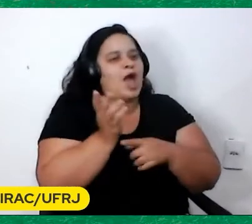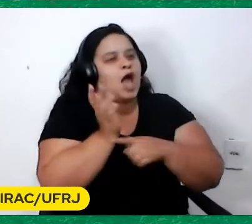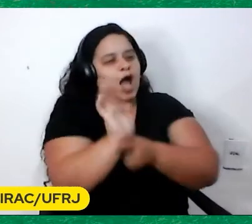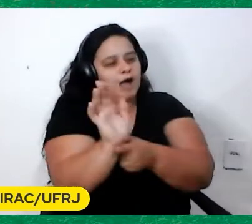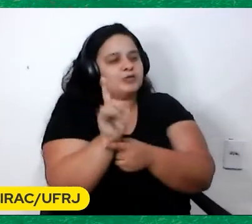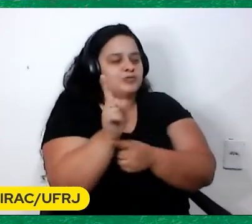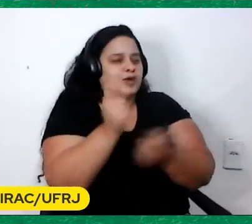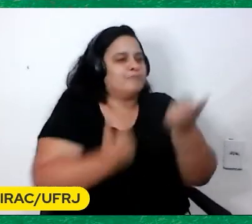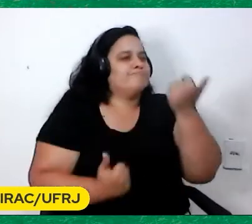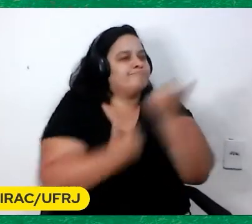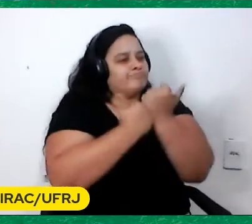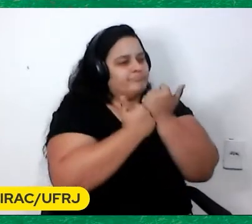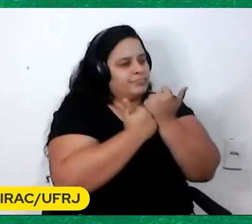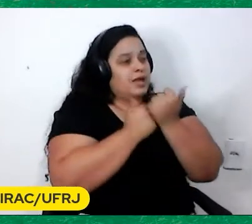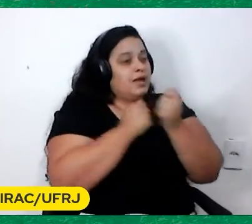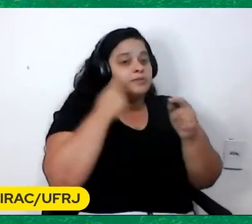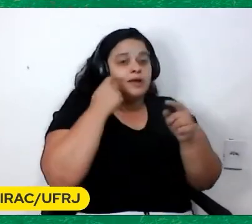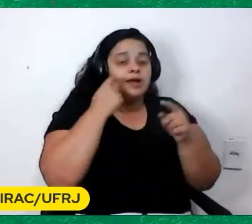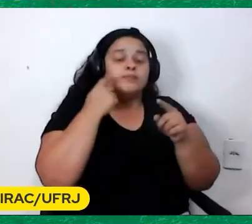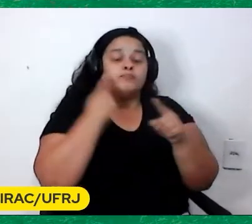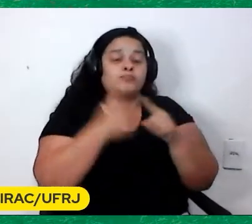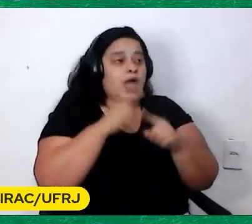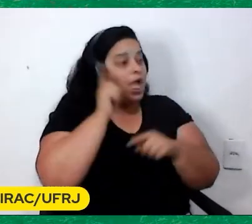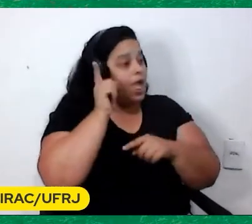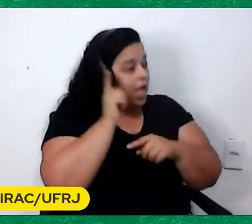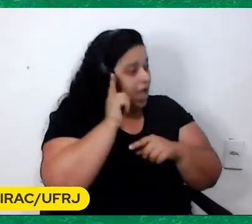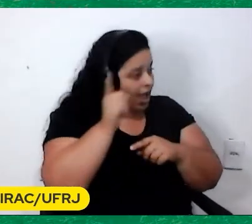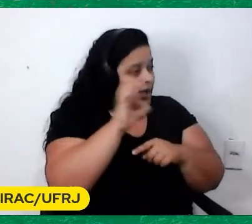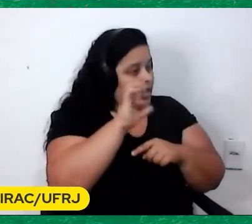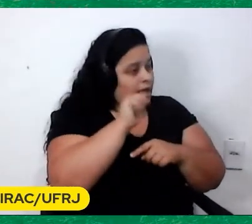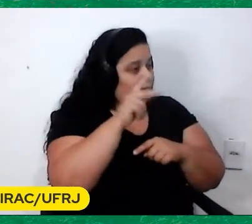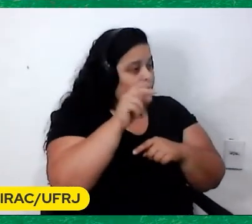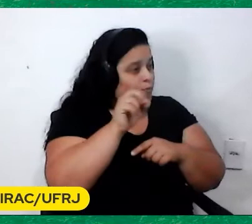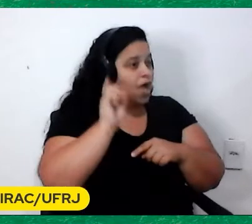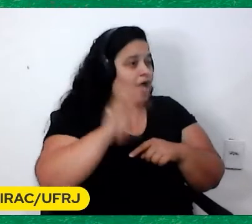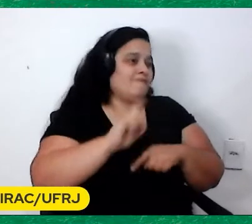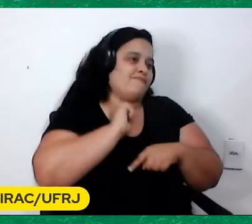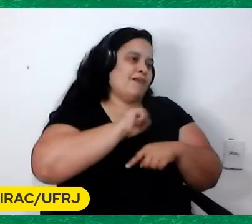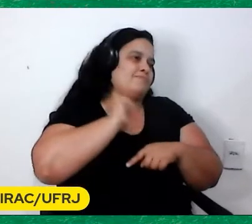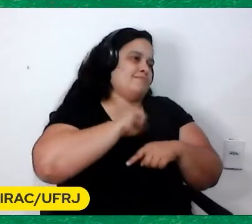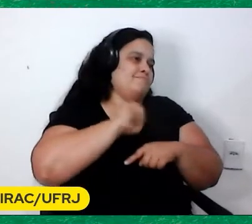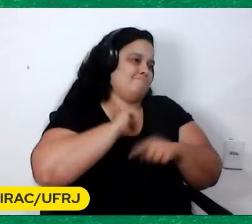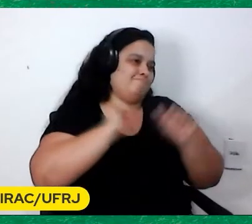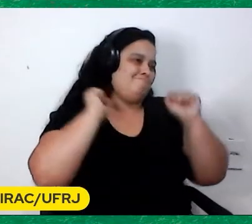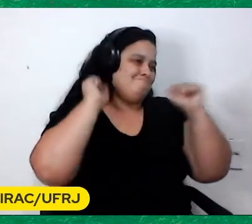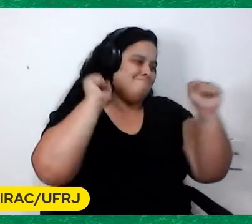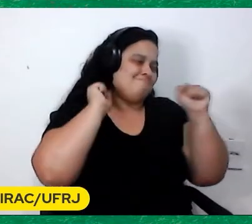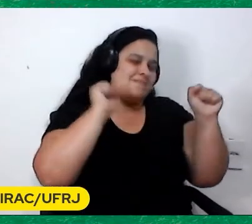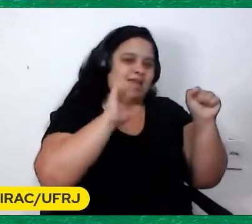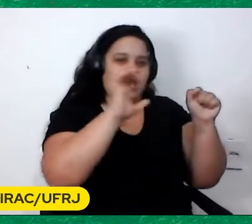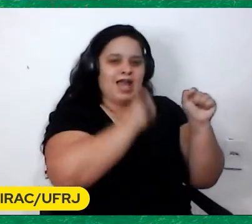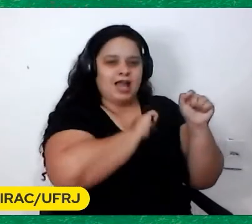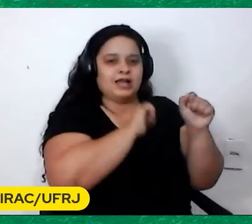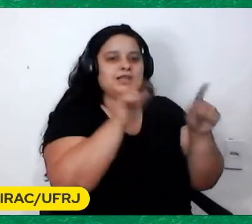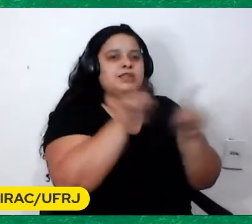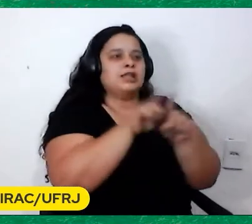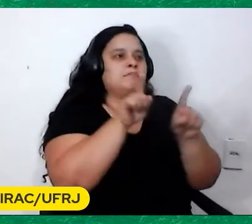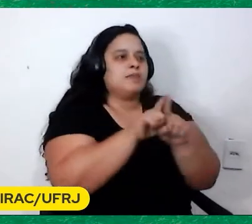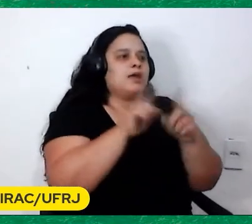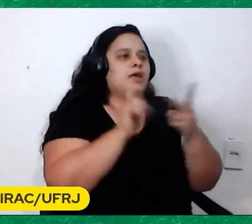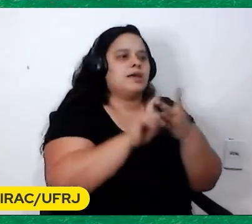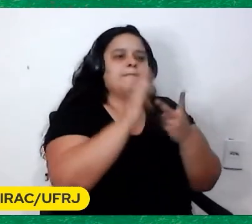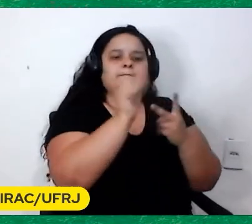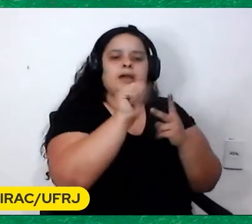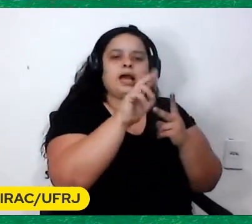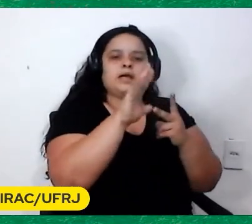ele ser Um torcedor fanático Do Flamengo Ele também gostava Se apaixonou Por Barcelona Ultimamente Os